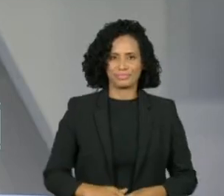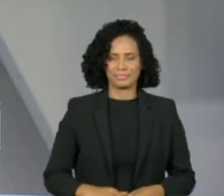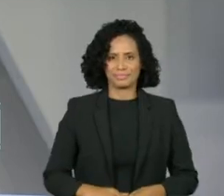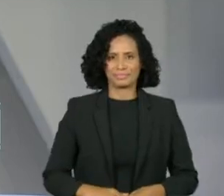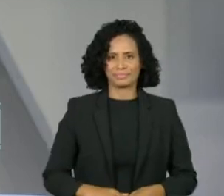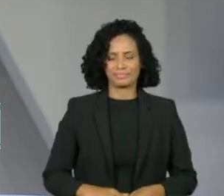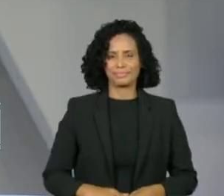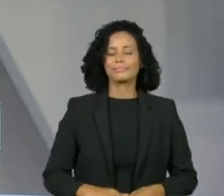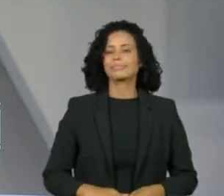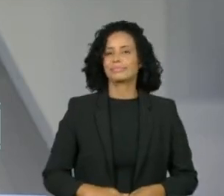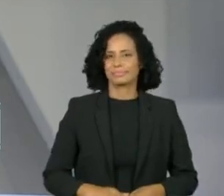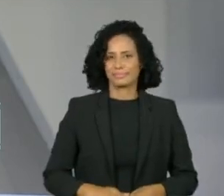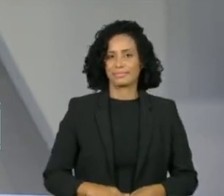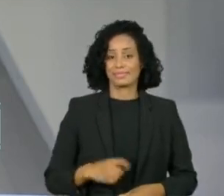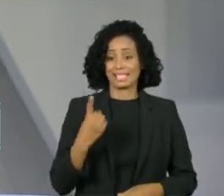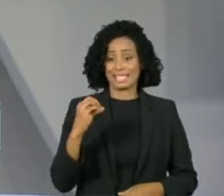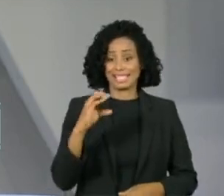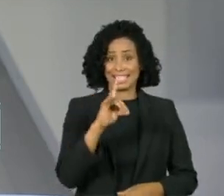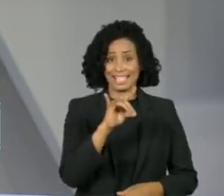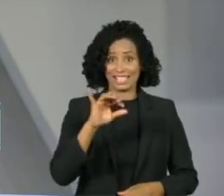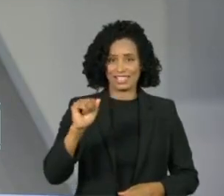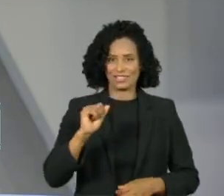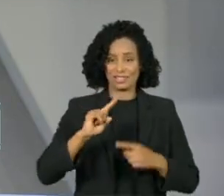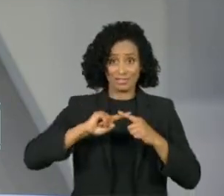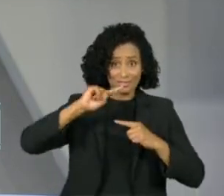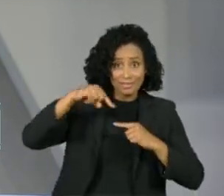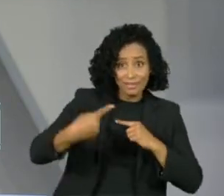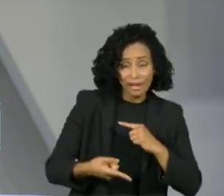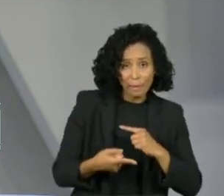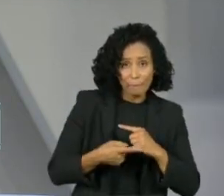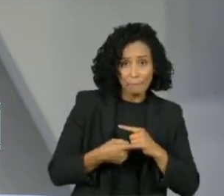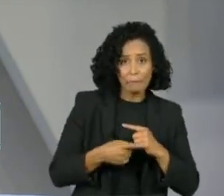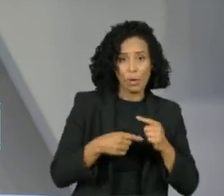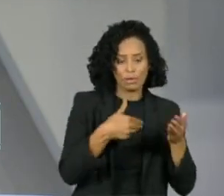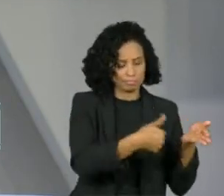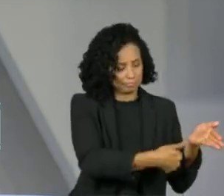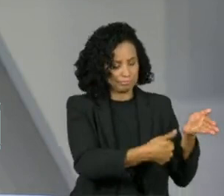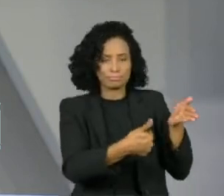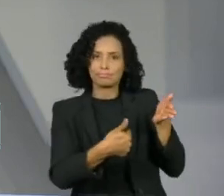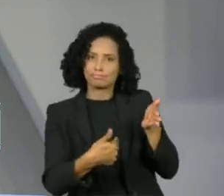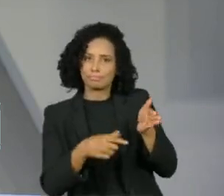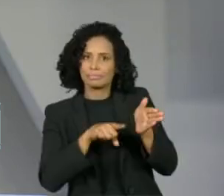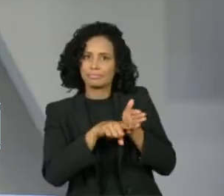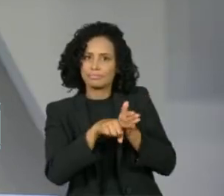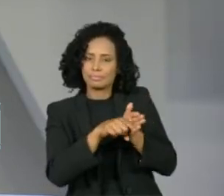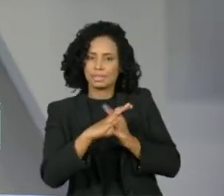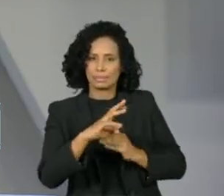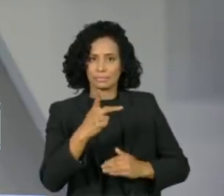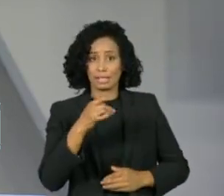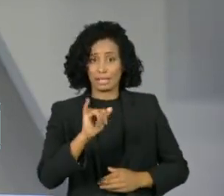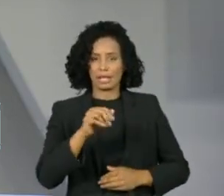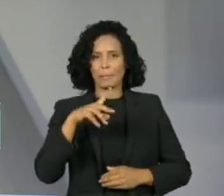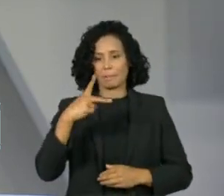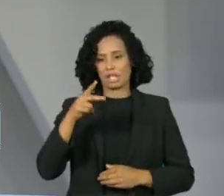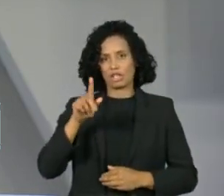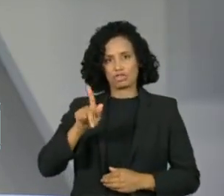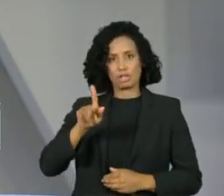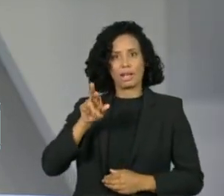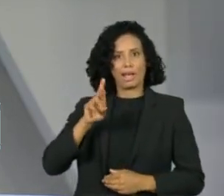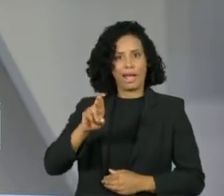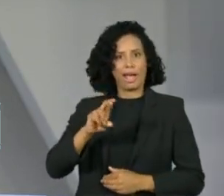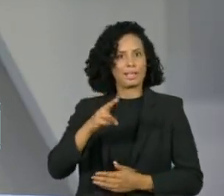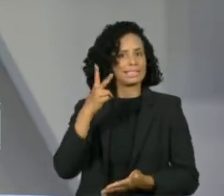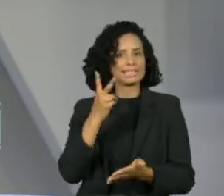Mais de 100 dias depois de receber o relatório final da CPI da pandemia, o Procurador-Geral da República segue sem